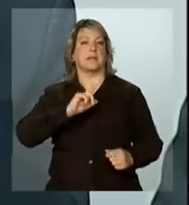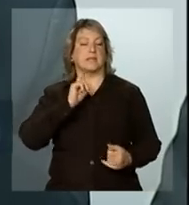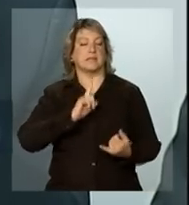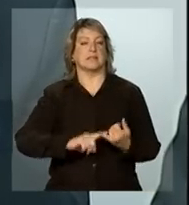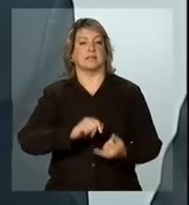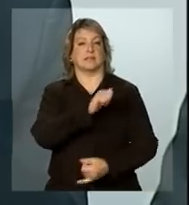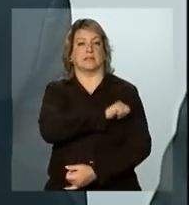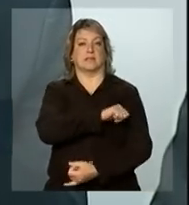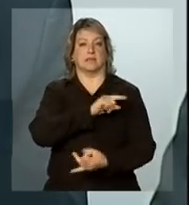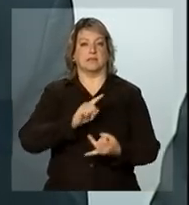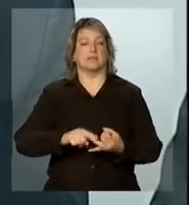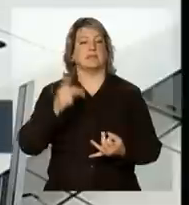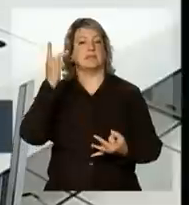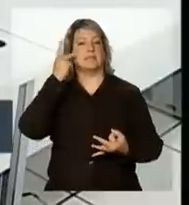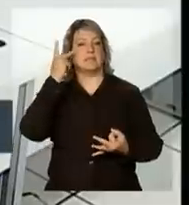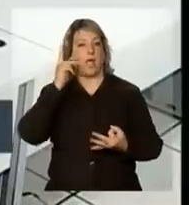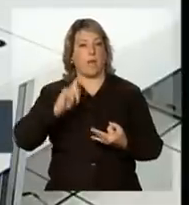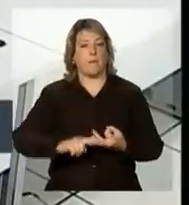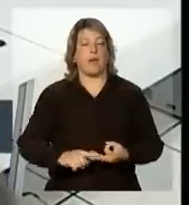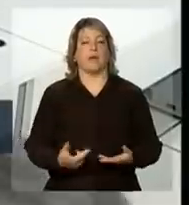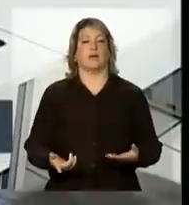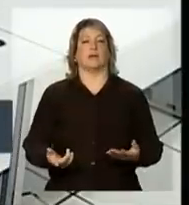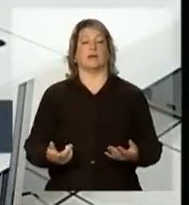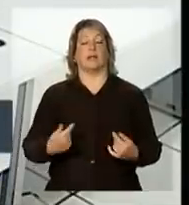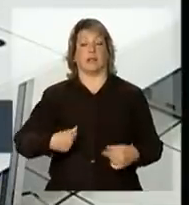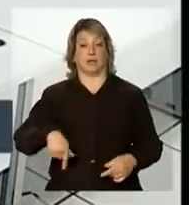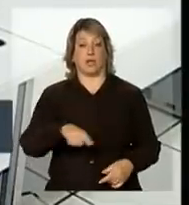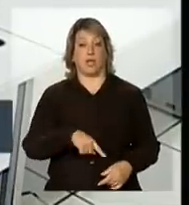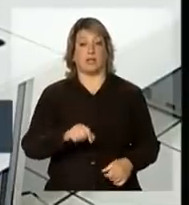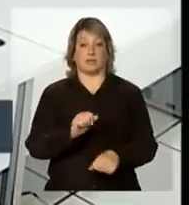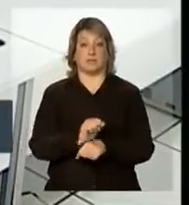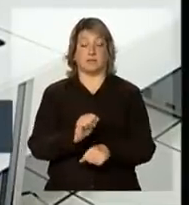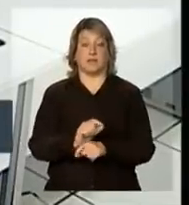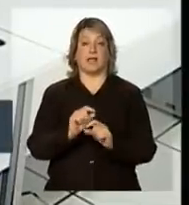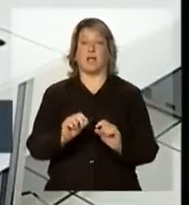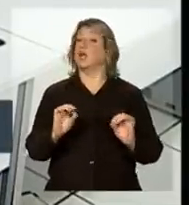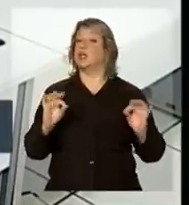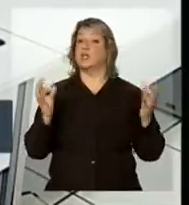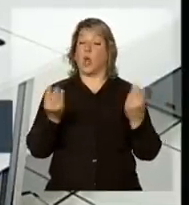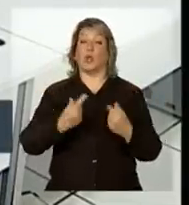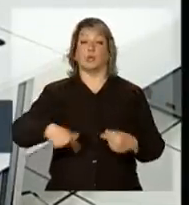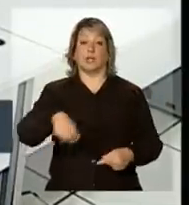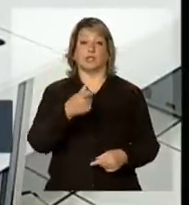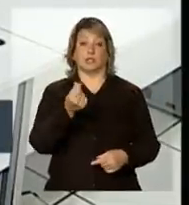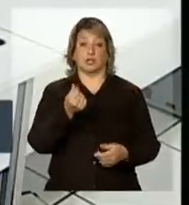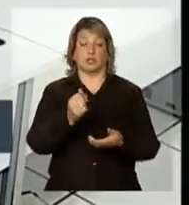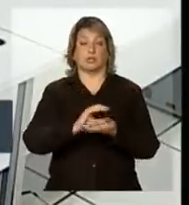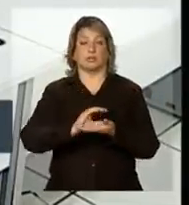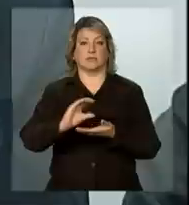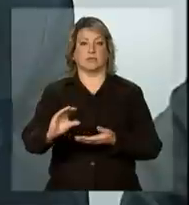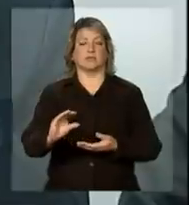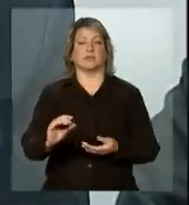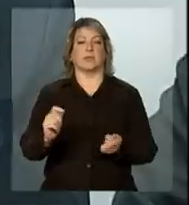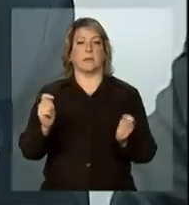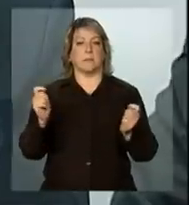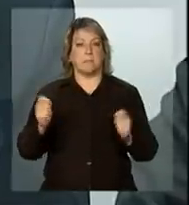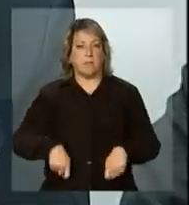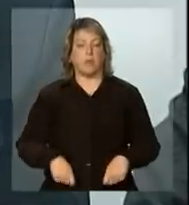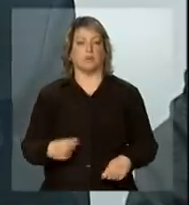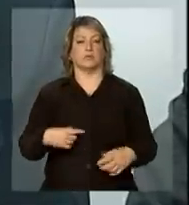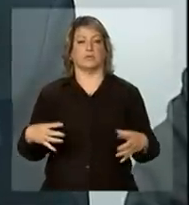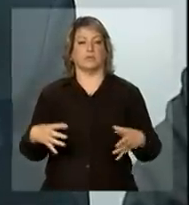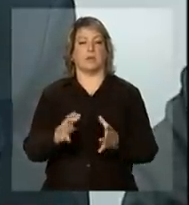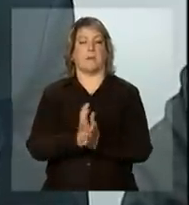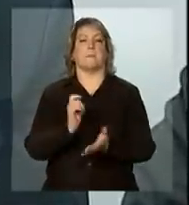com o Rio de Janeiro, com São Paulo, portanto, a nossa expectativa é de que todos esses recursos sejam empenhados,